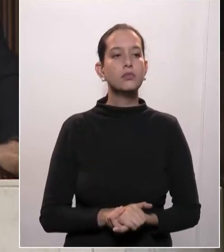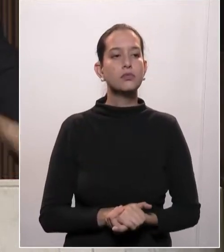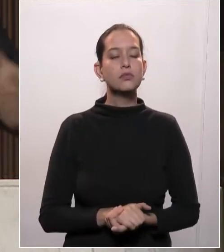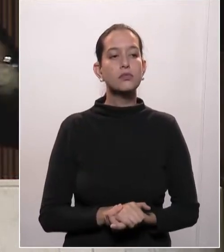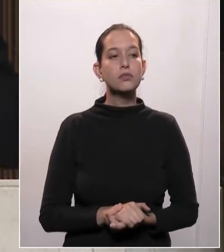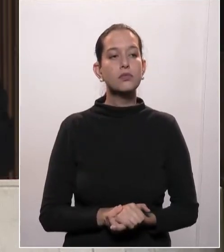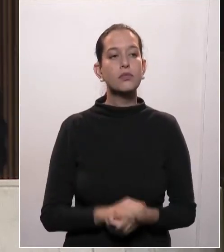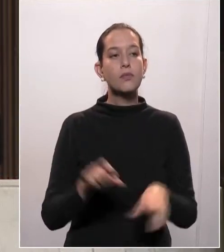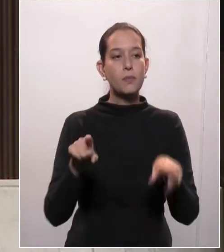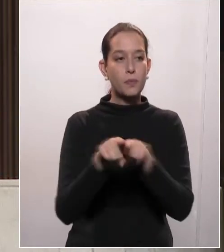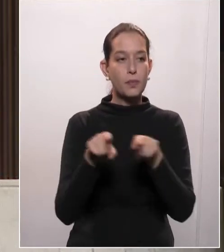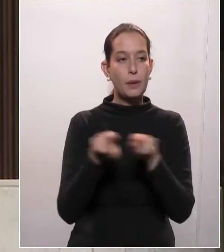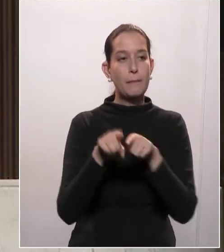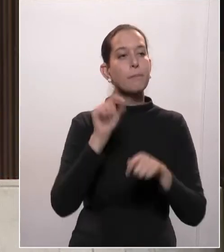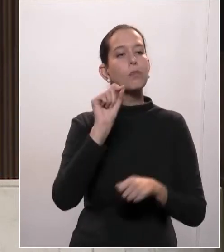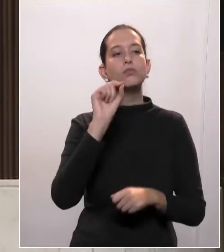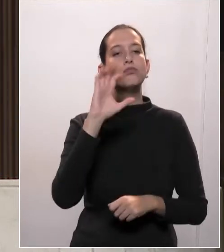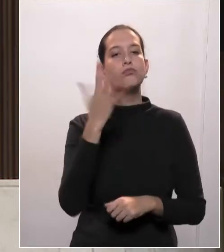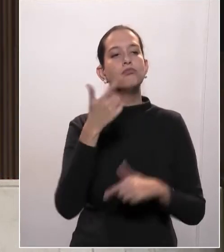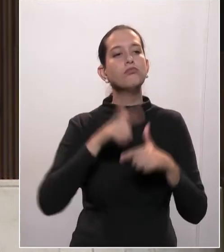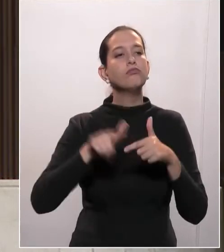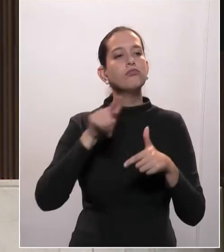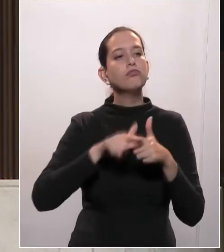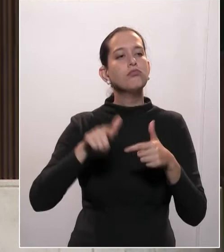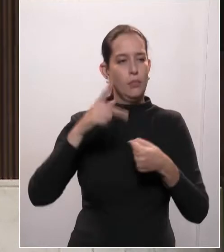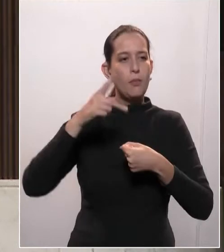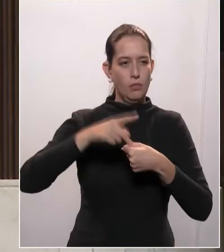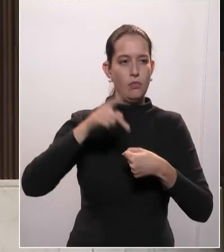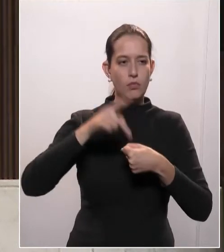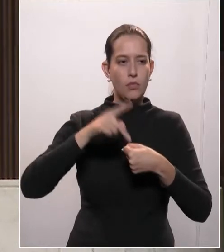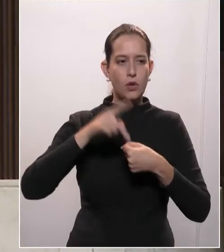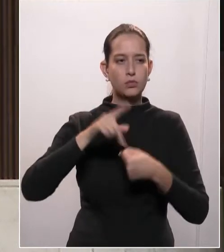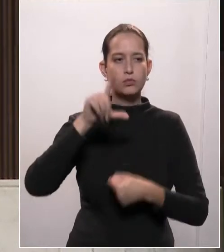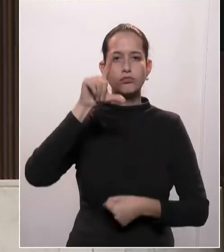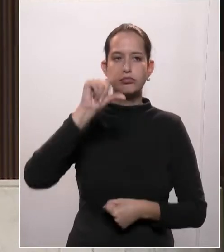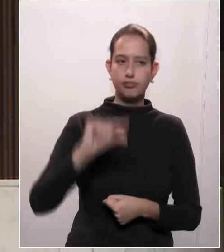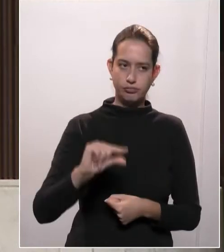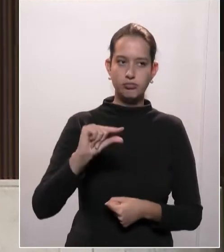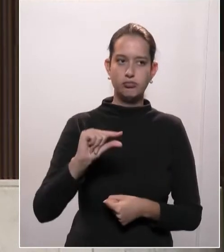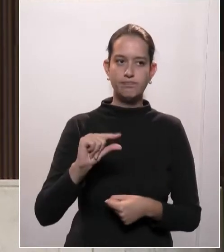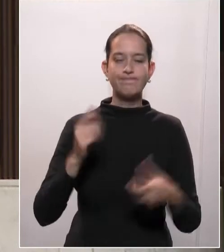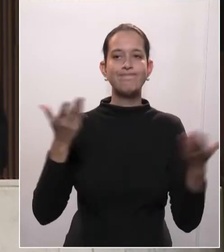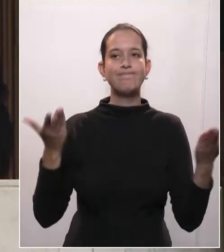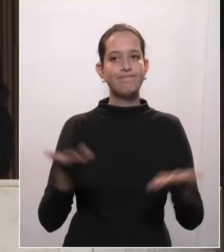preço do barril do petróleo. Mas também outras